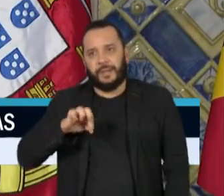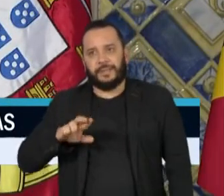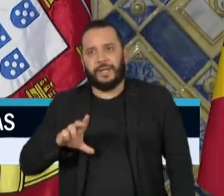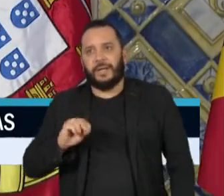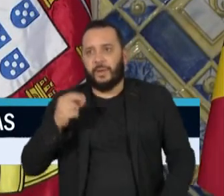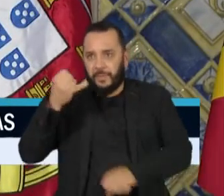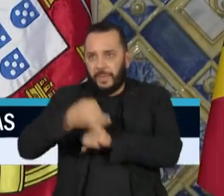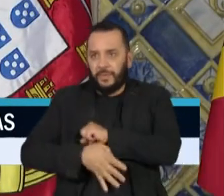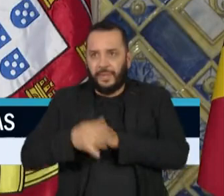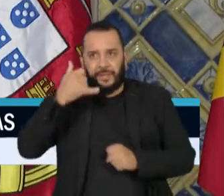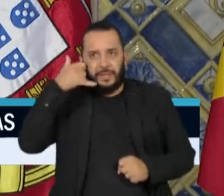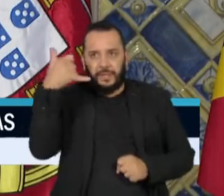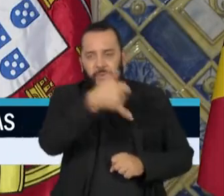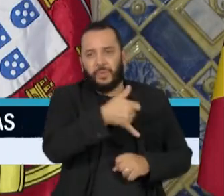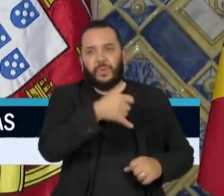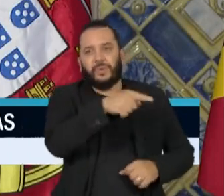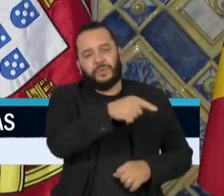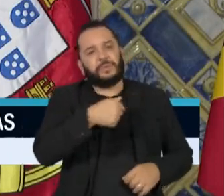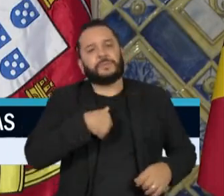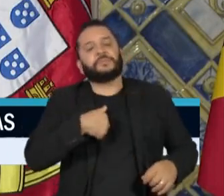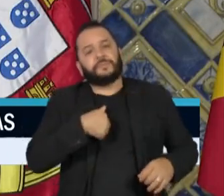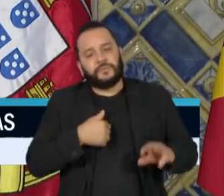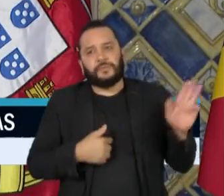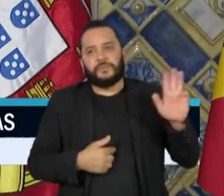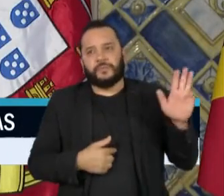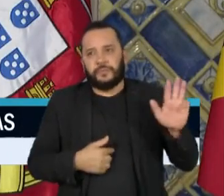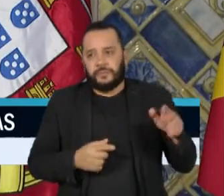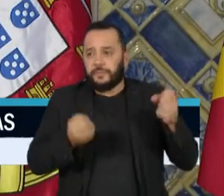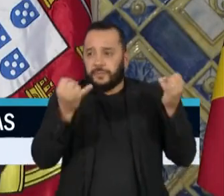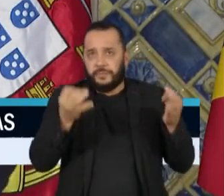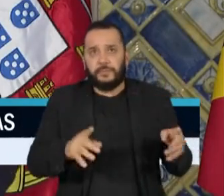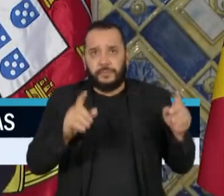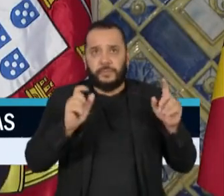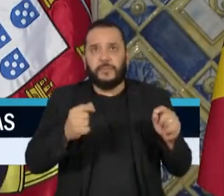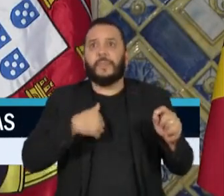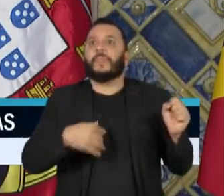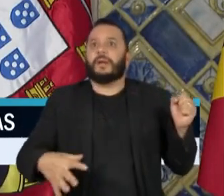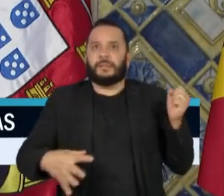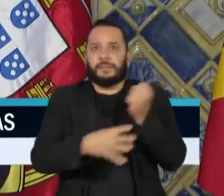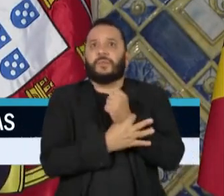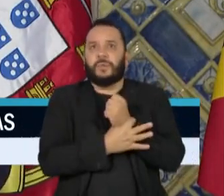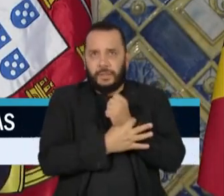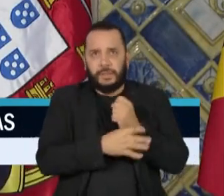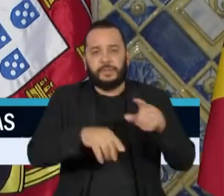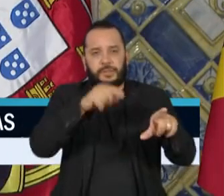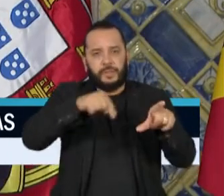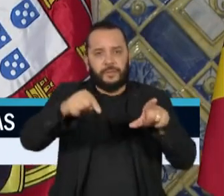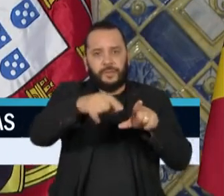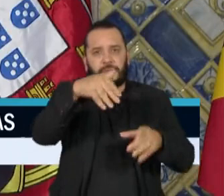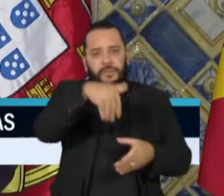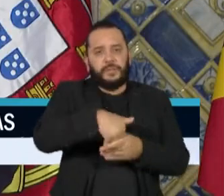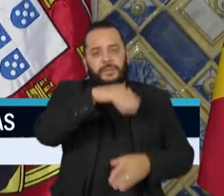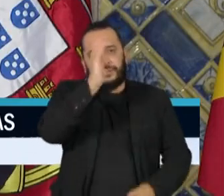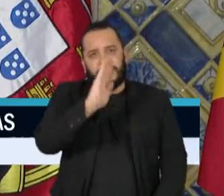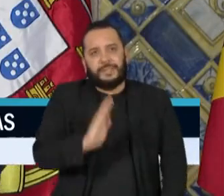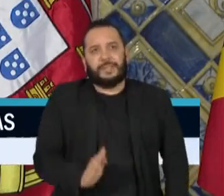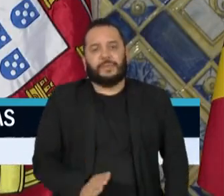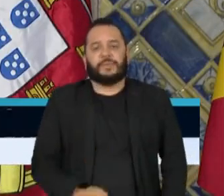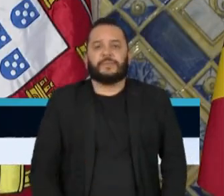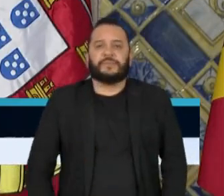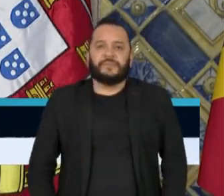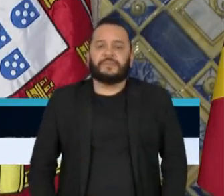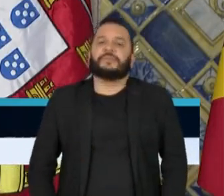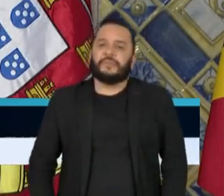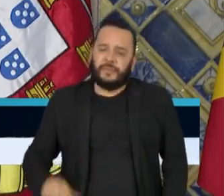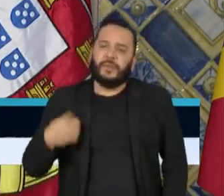desta segunda-feira. Após a chamada, ele ressaltou a segurança do sistema eleitoral brasileiro. A comunidade internacional